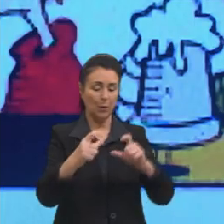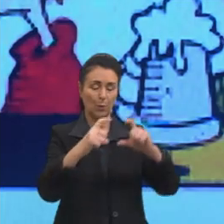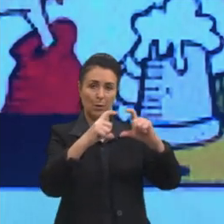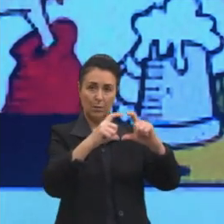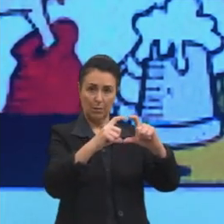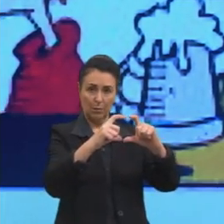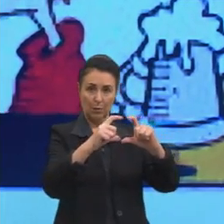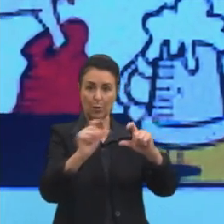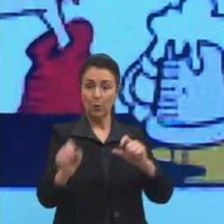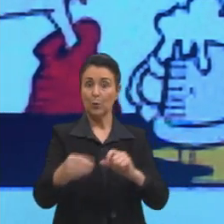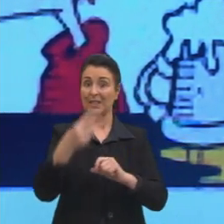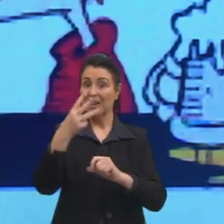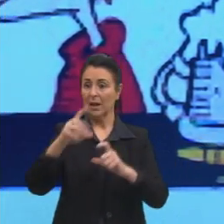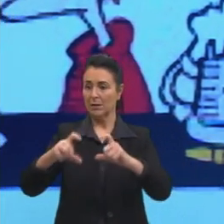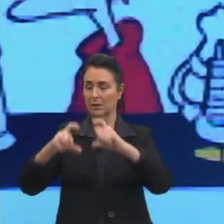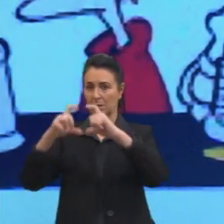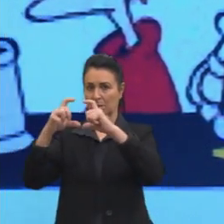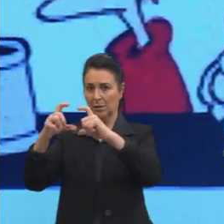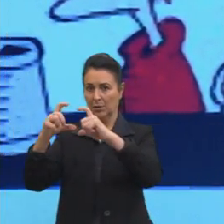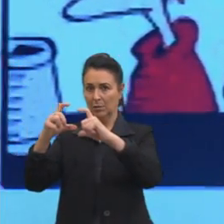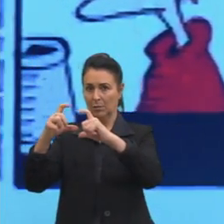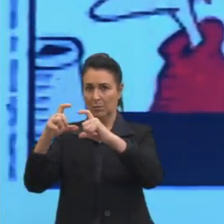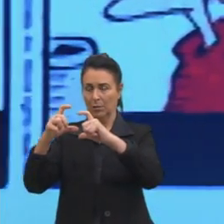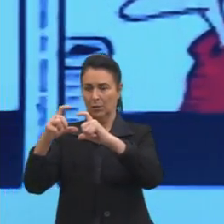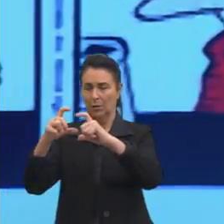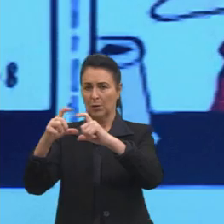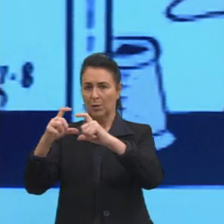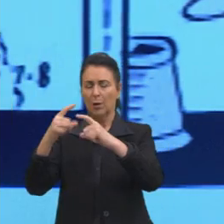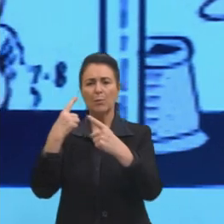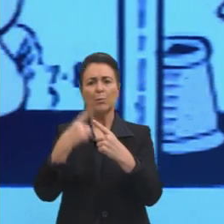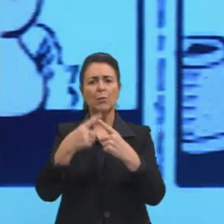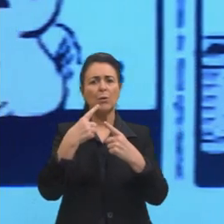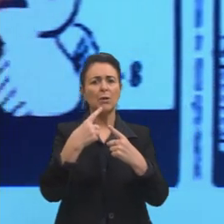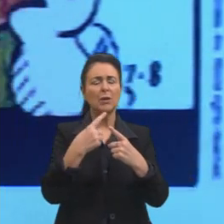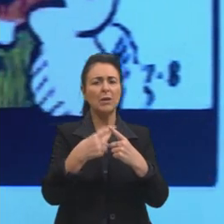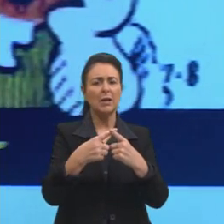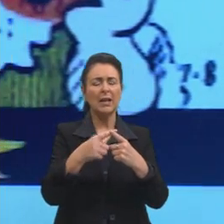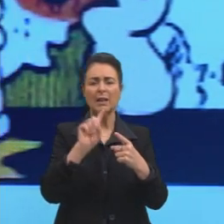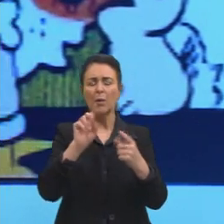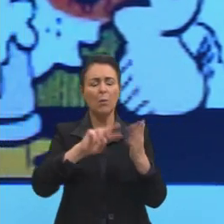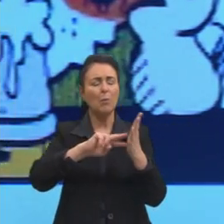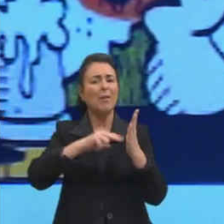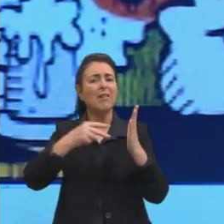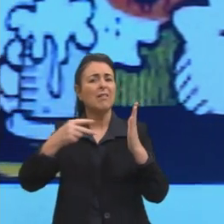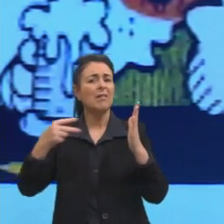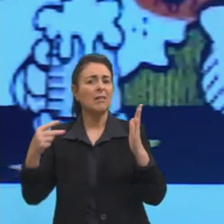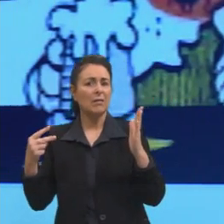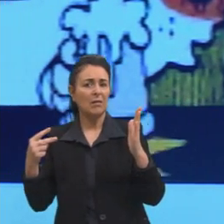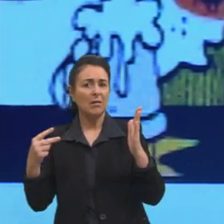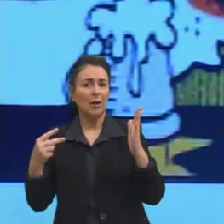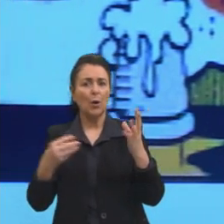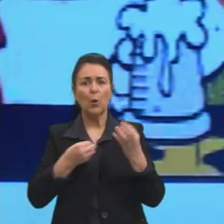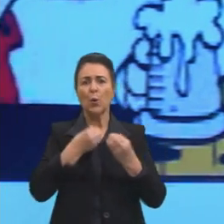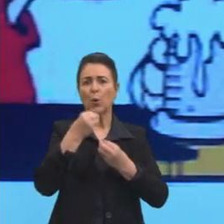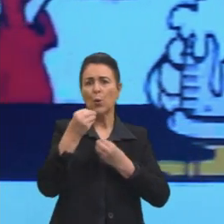aqui sobre o porquê você está aqui ele não está interpretando como o Agar gostaria